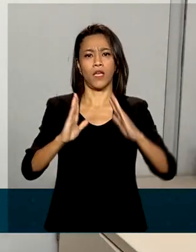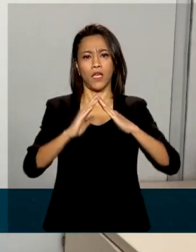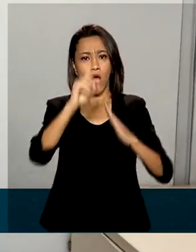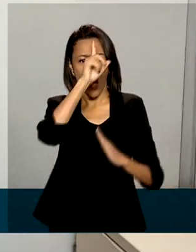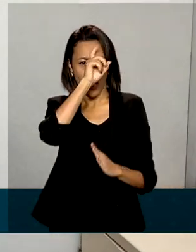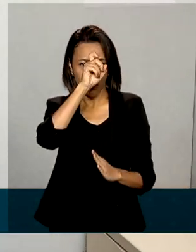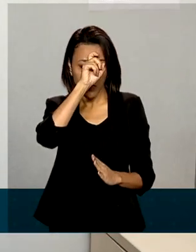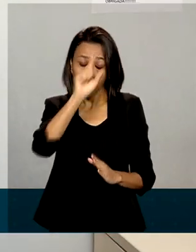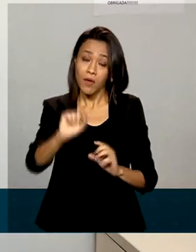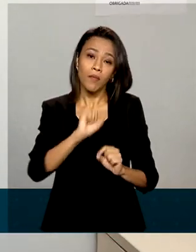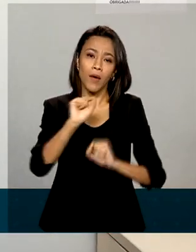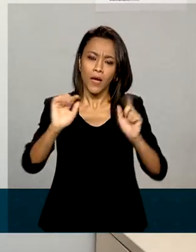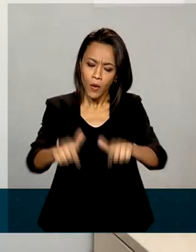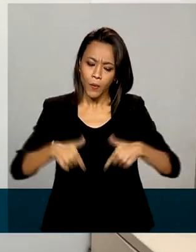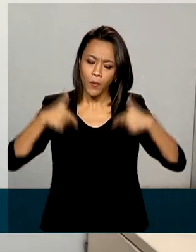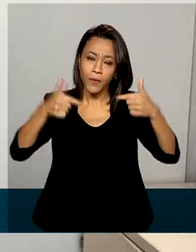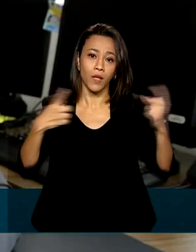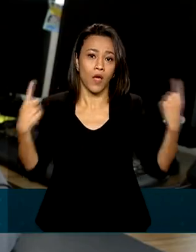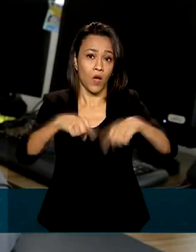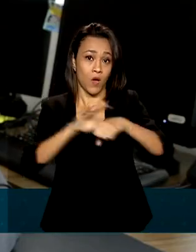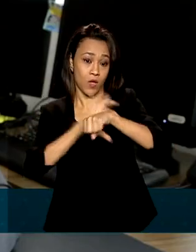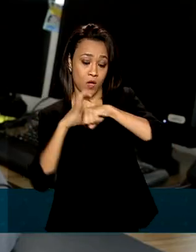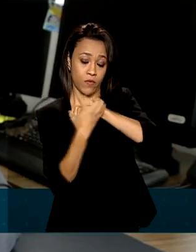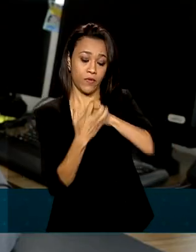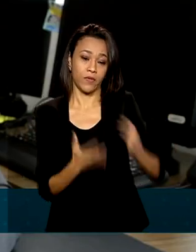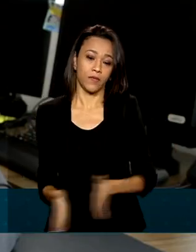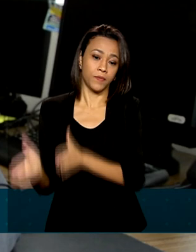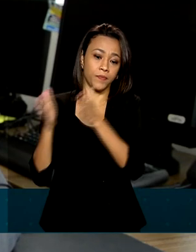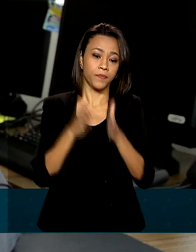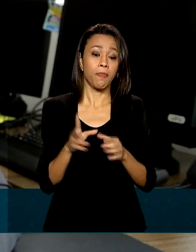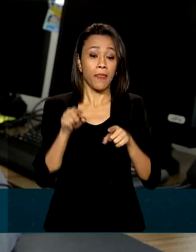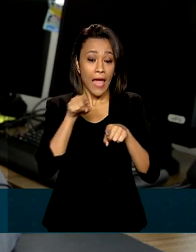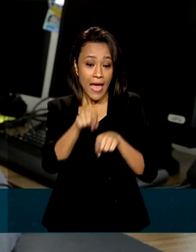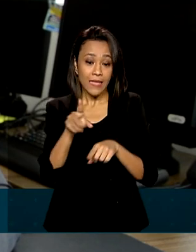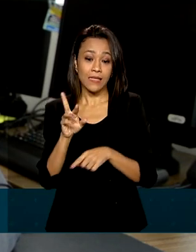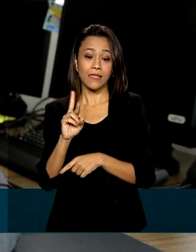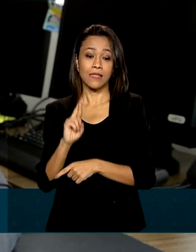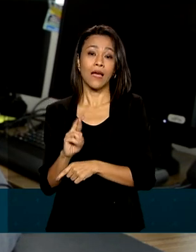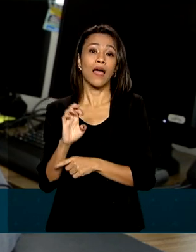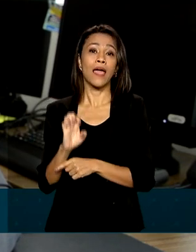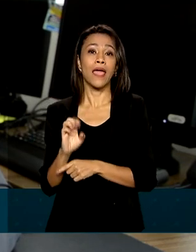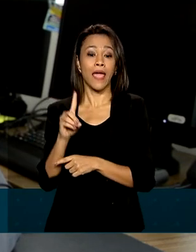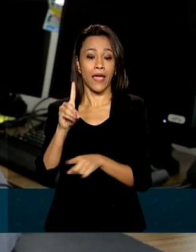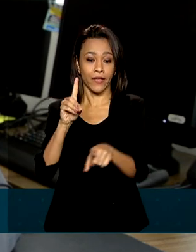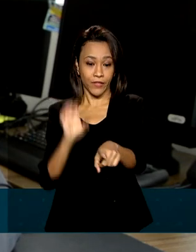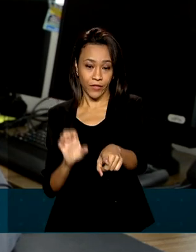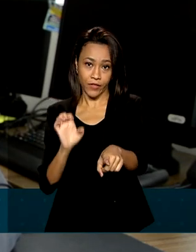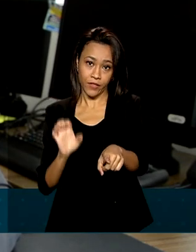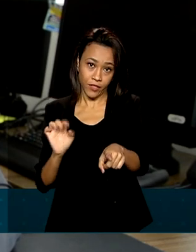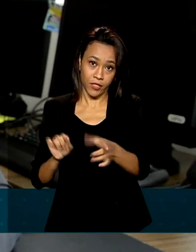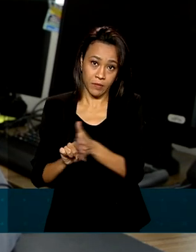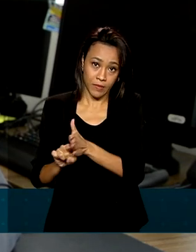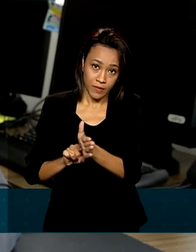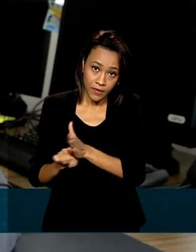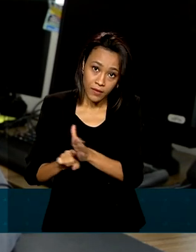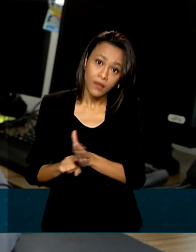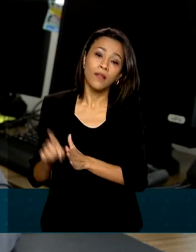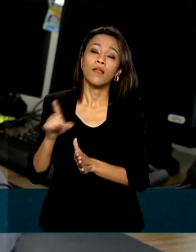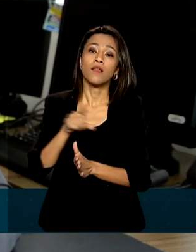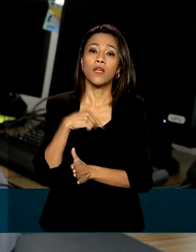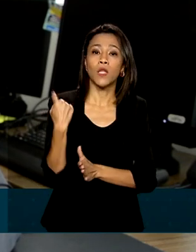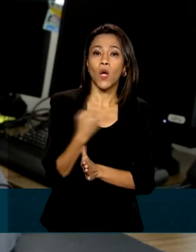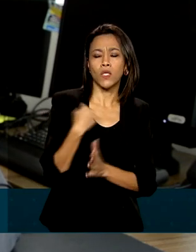enfrentamento da Covid-19. A rede EBSER, por ser grande, por estar em vários lugares, permite que nós possamos